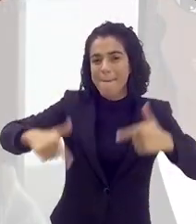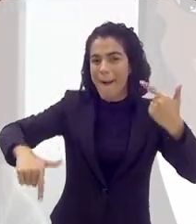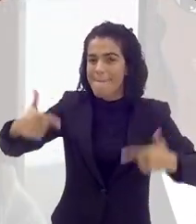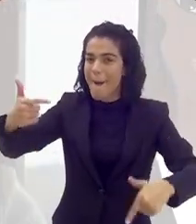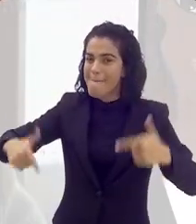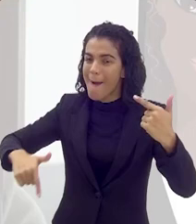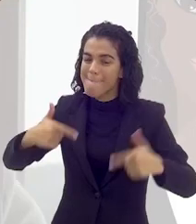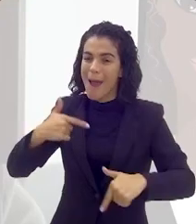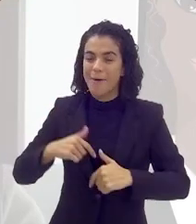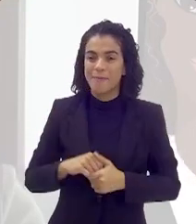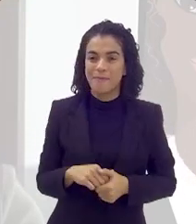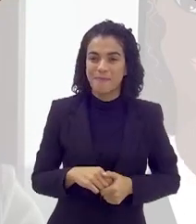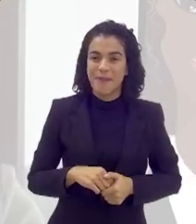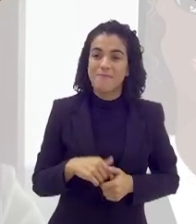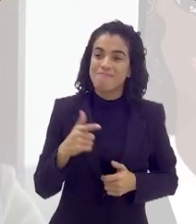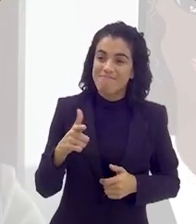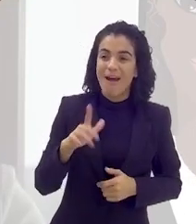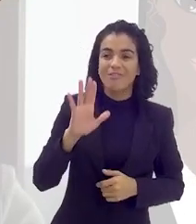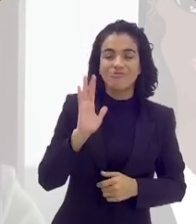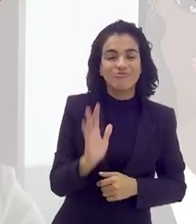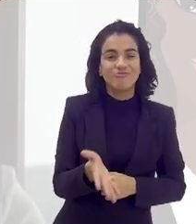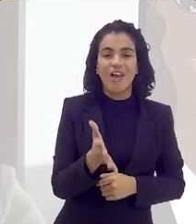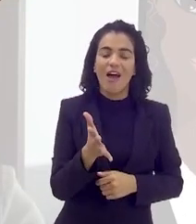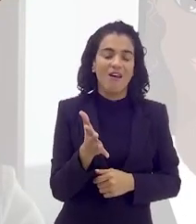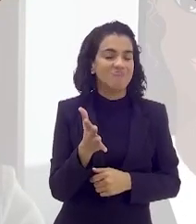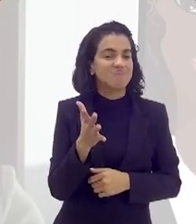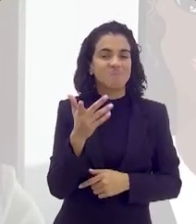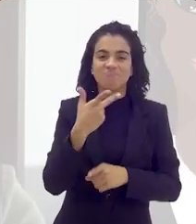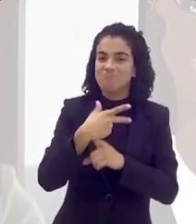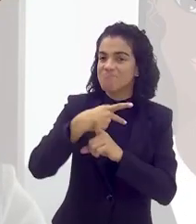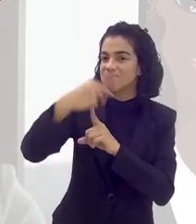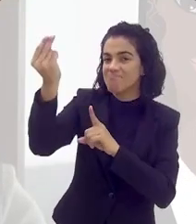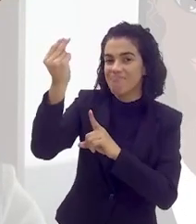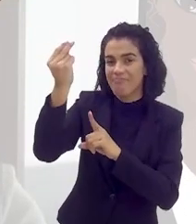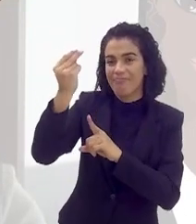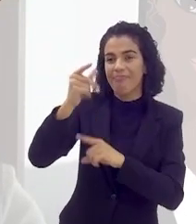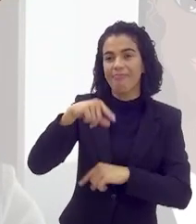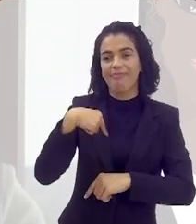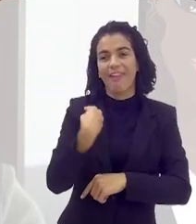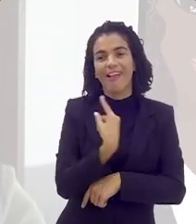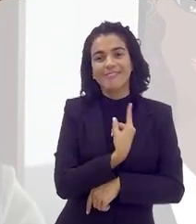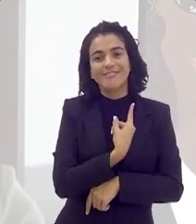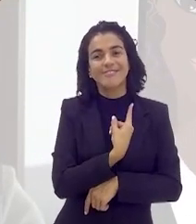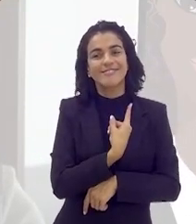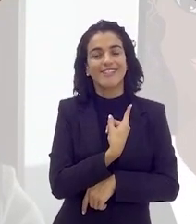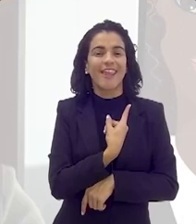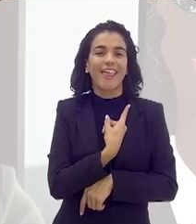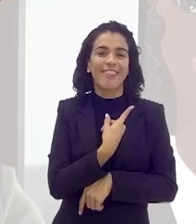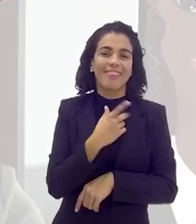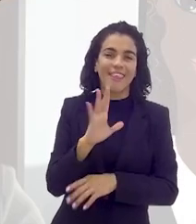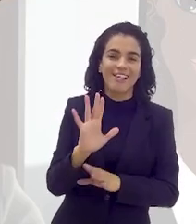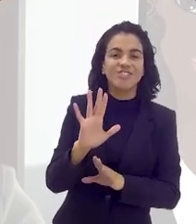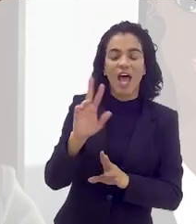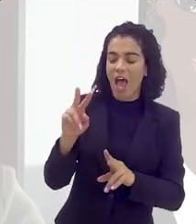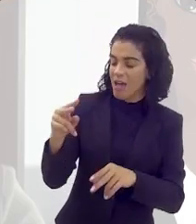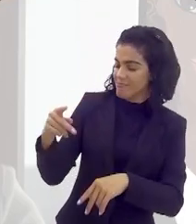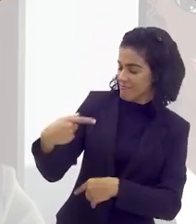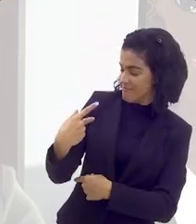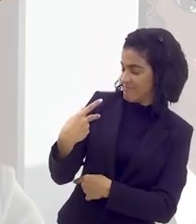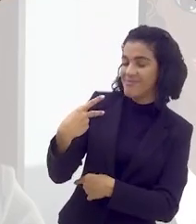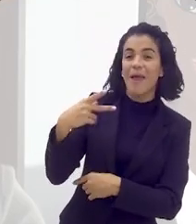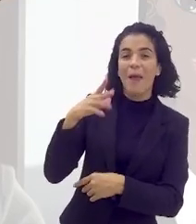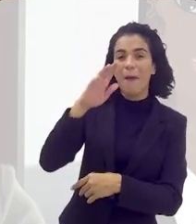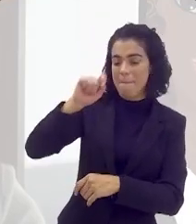passos para dar, mas é uma grande, eu acho que é uma grande conquista, a gente minimamente não ser